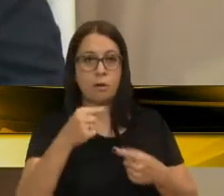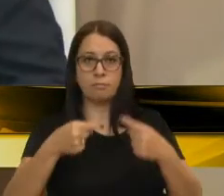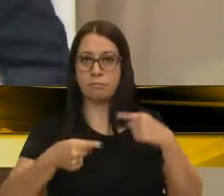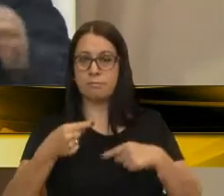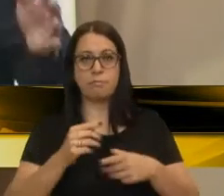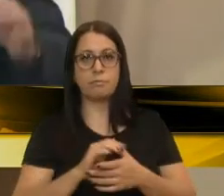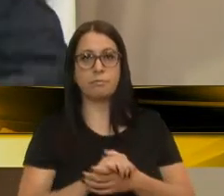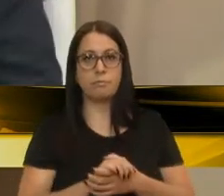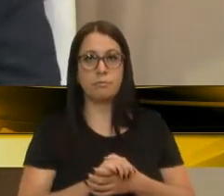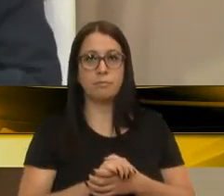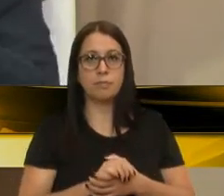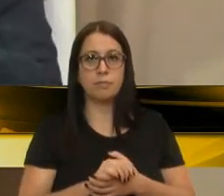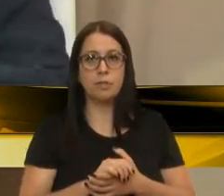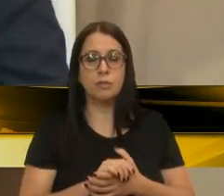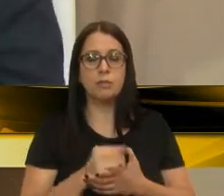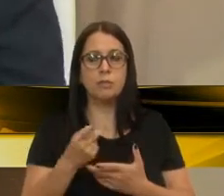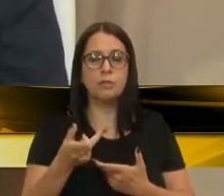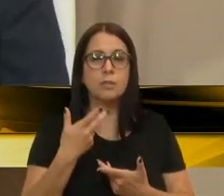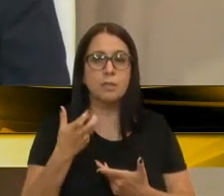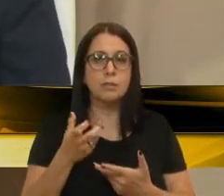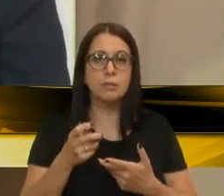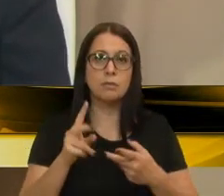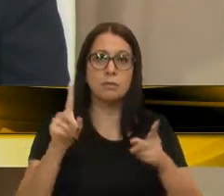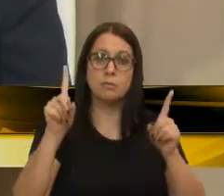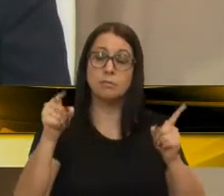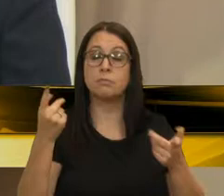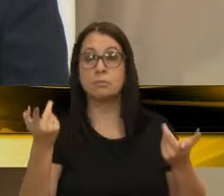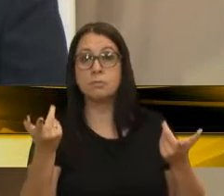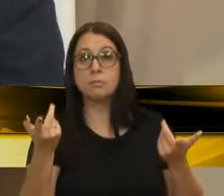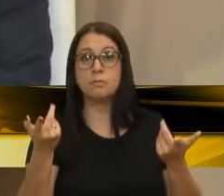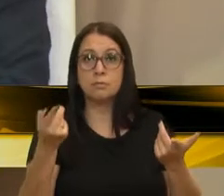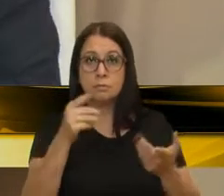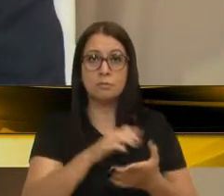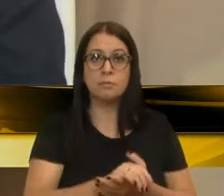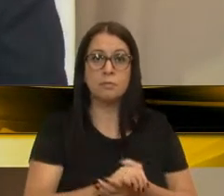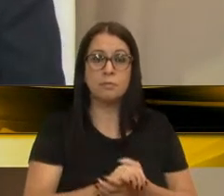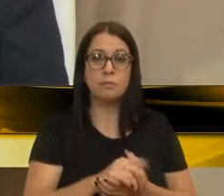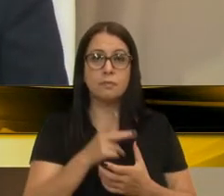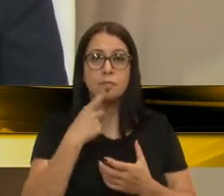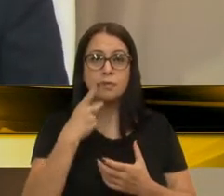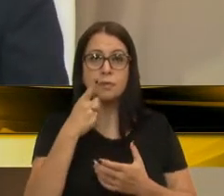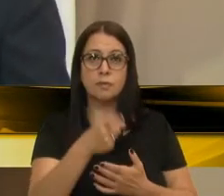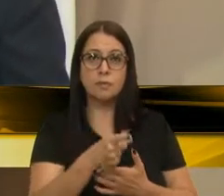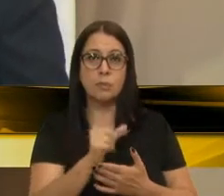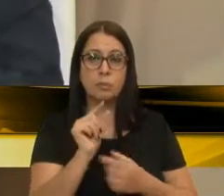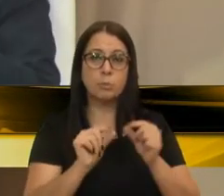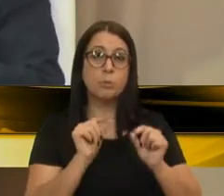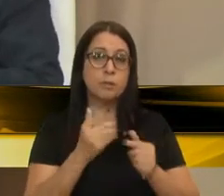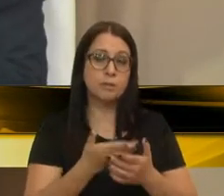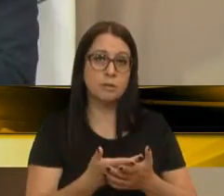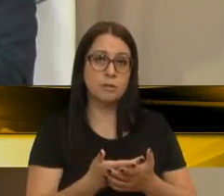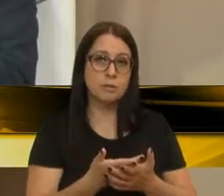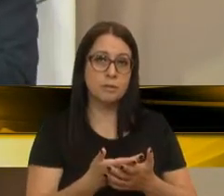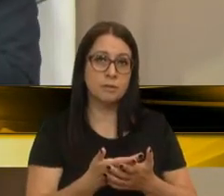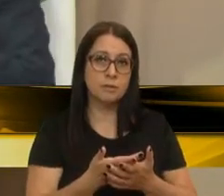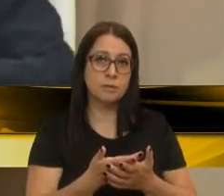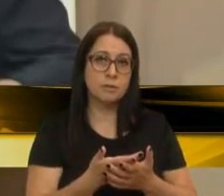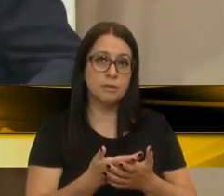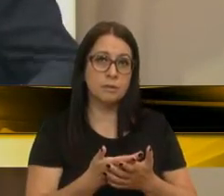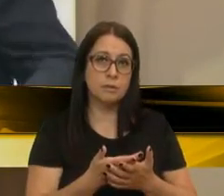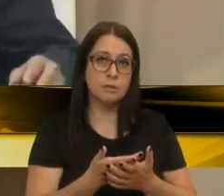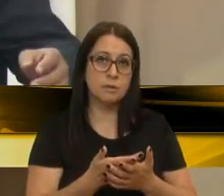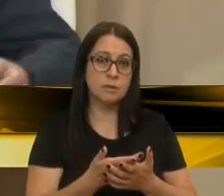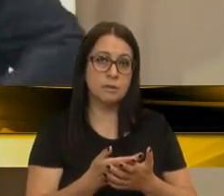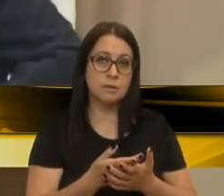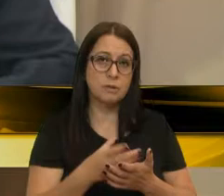Executivo não veio o debate, então quero fazer esse parênteses só para... e quero falar também sobre um pouquinho, sobre esse parênteses, porque